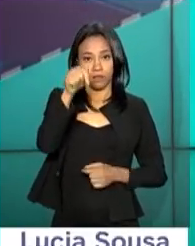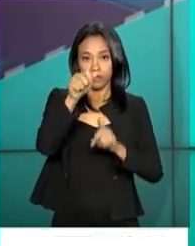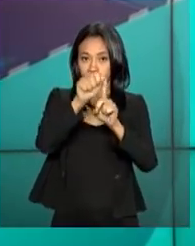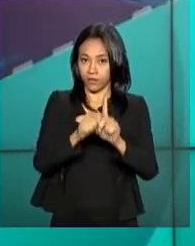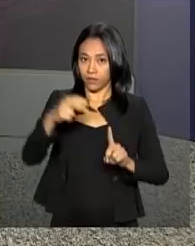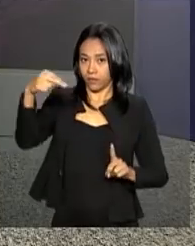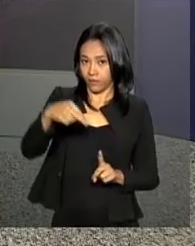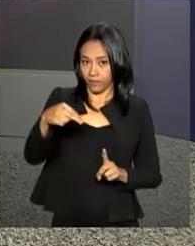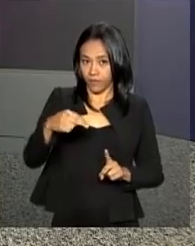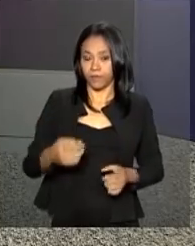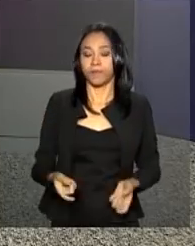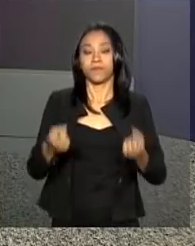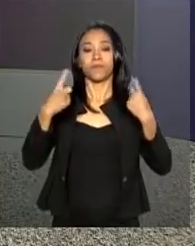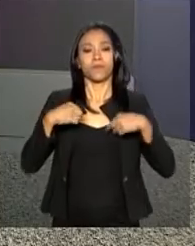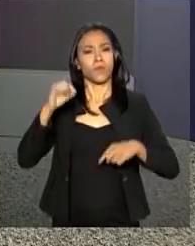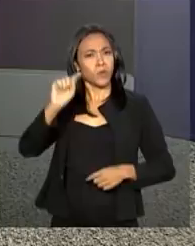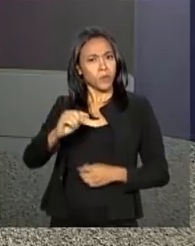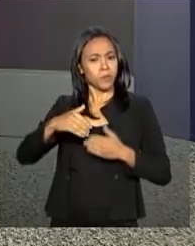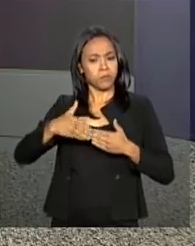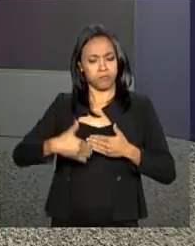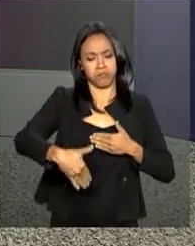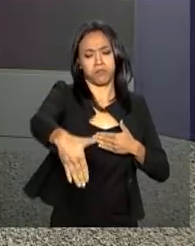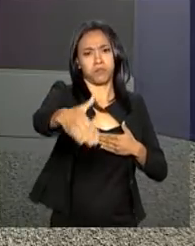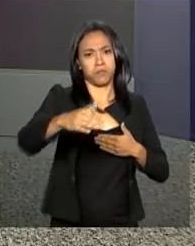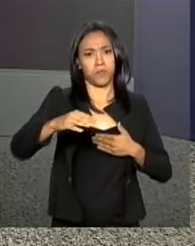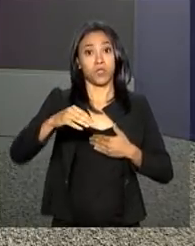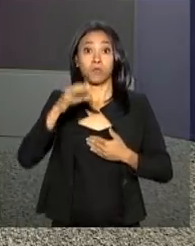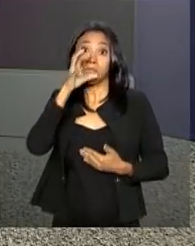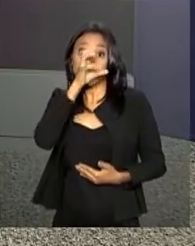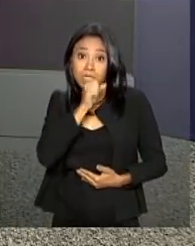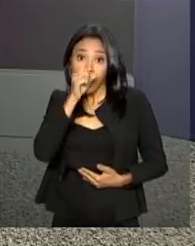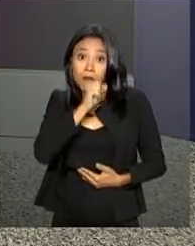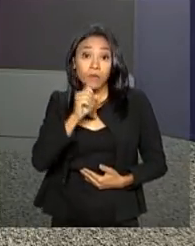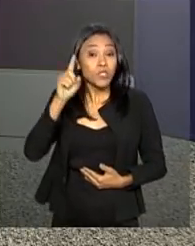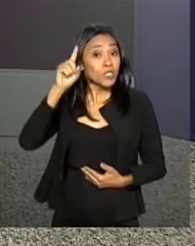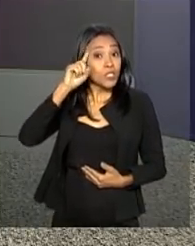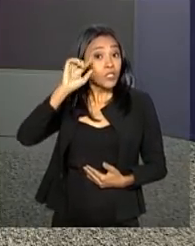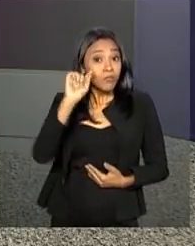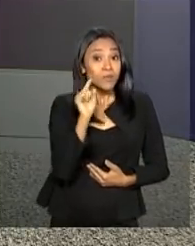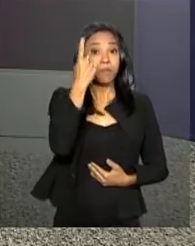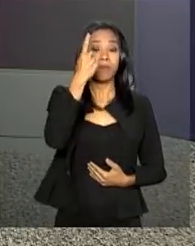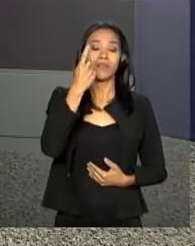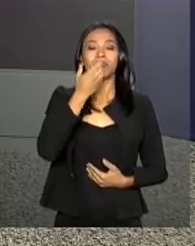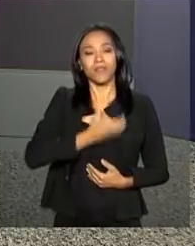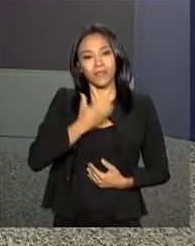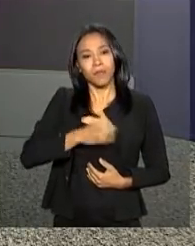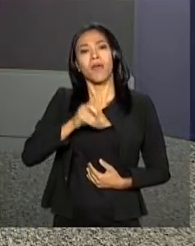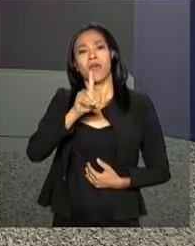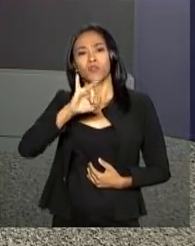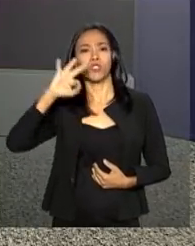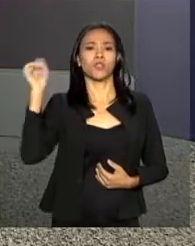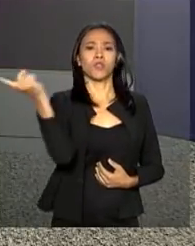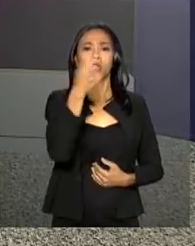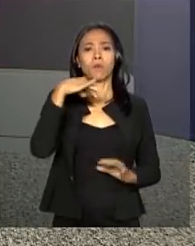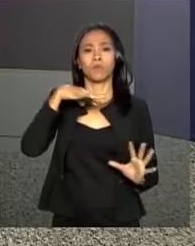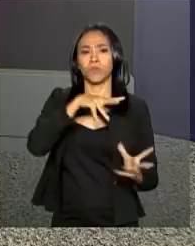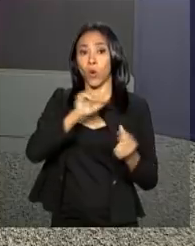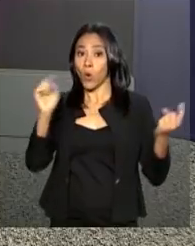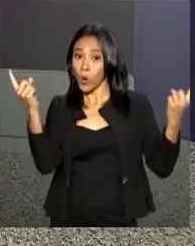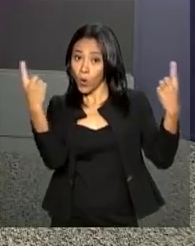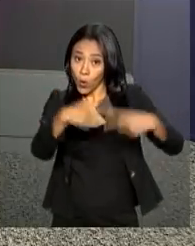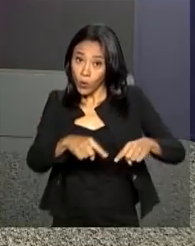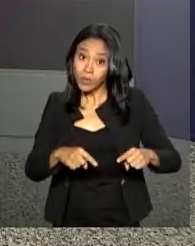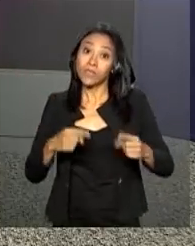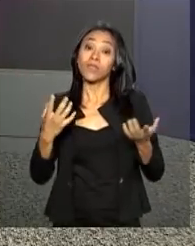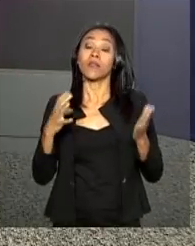novembro. No próximo sábado, 1º de dezembro, é o Dia Mundial de Combate à AIDS, uma data criada para alertar